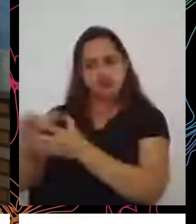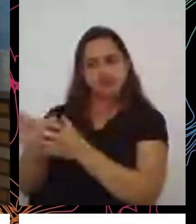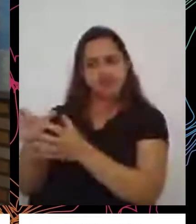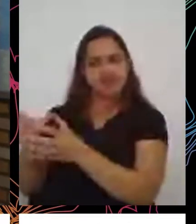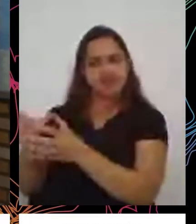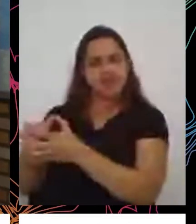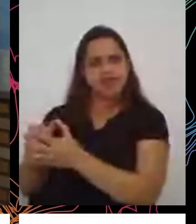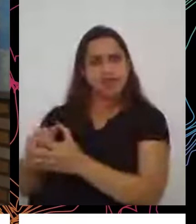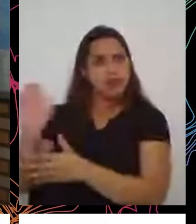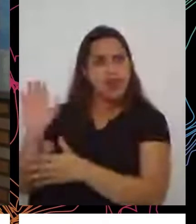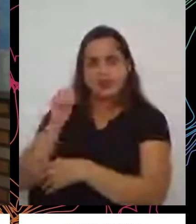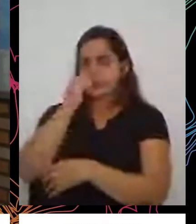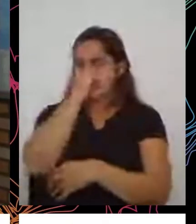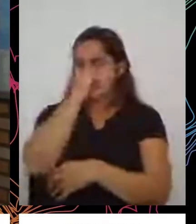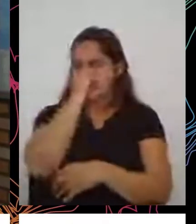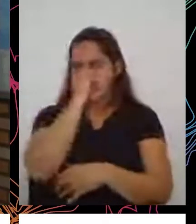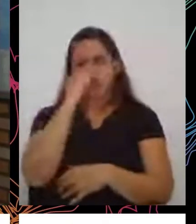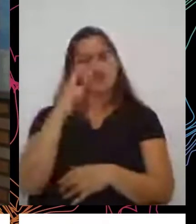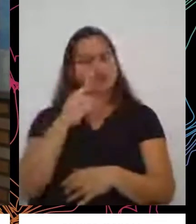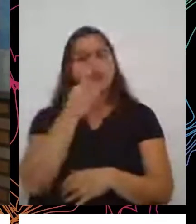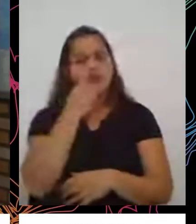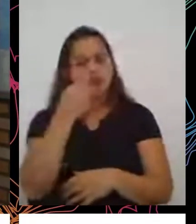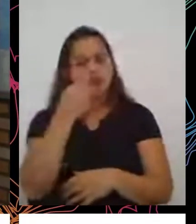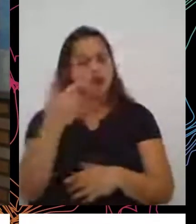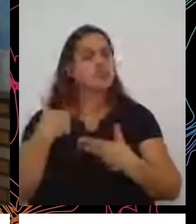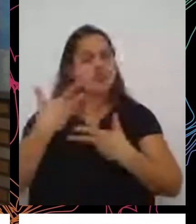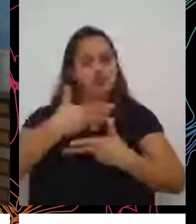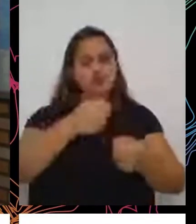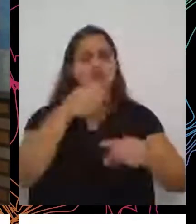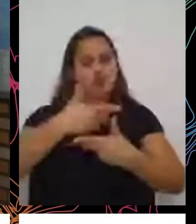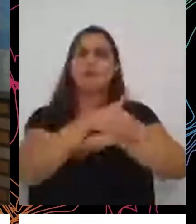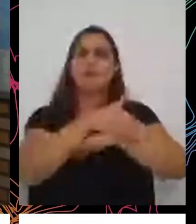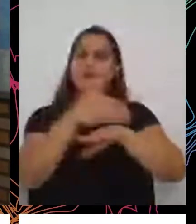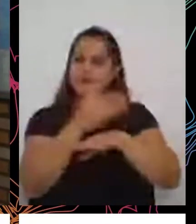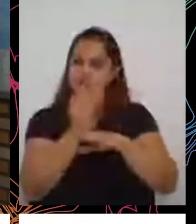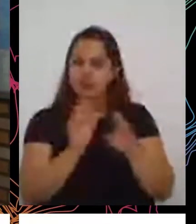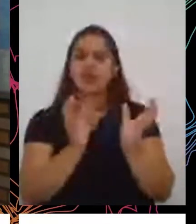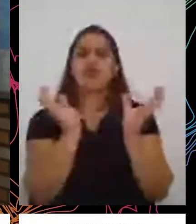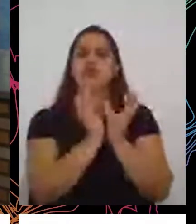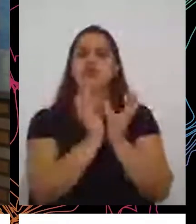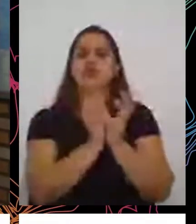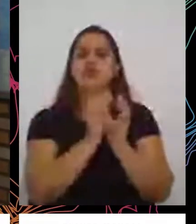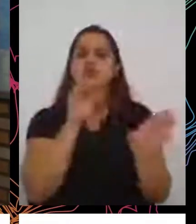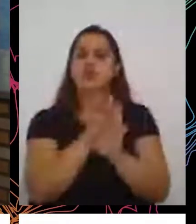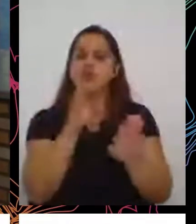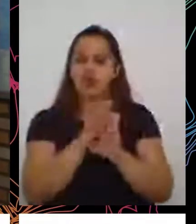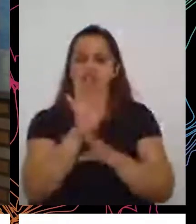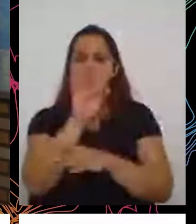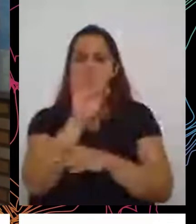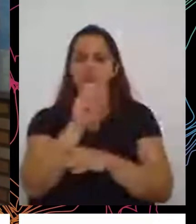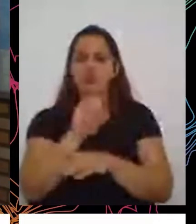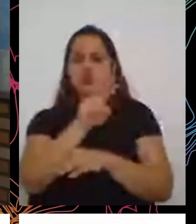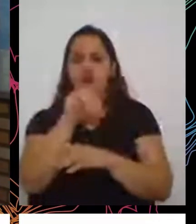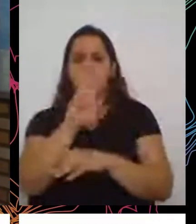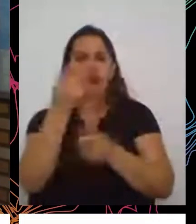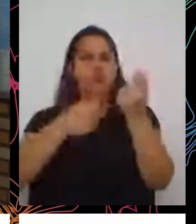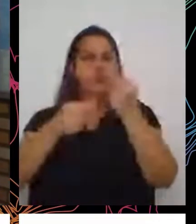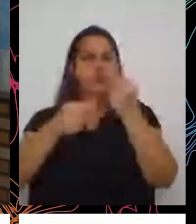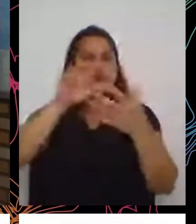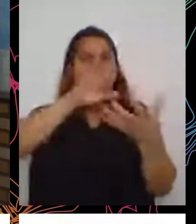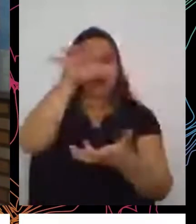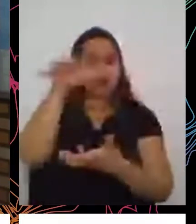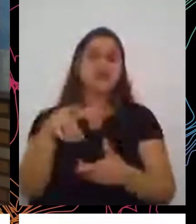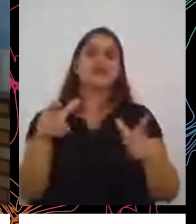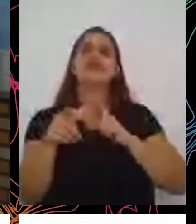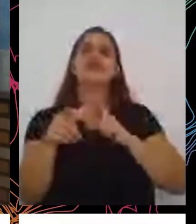e fui convidado para participar do grupo de conselheiros do Fórum Econômico Mundial. Então, existe uma espécie de Facebook